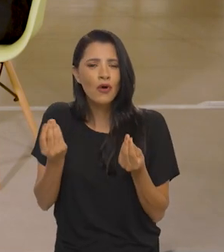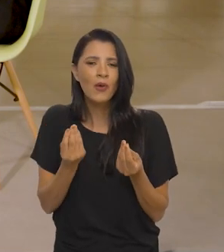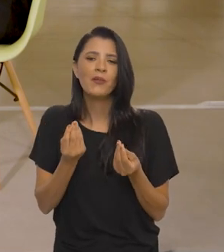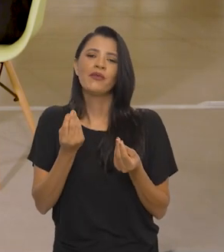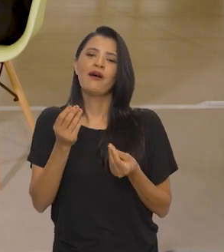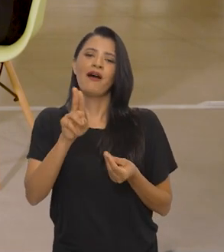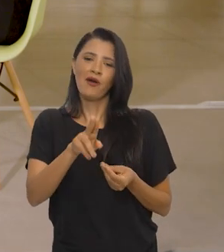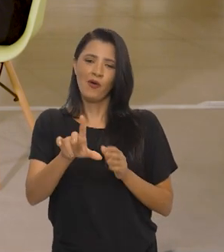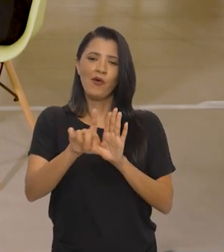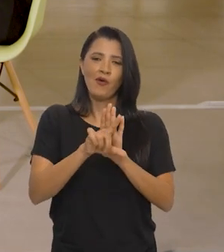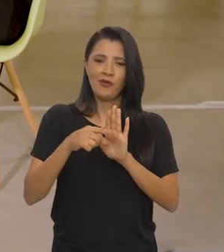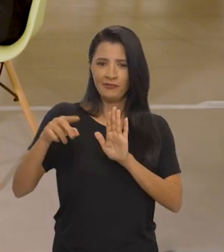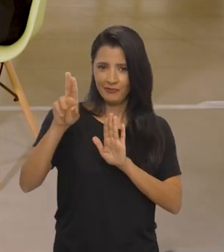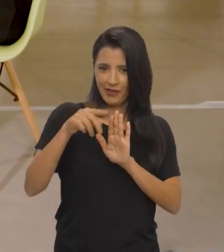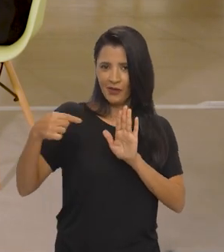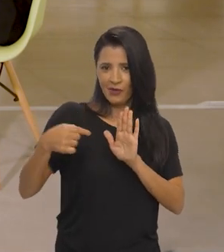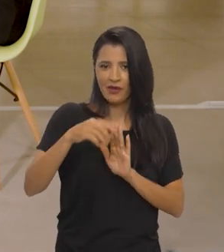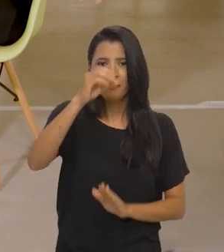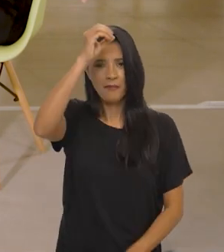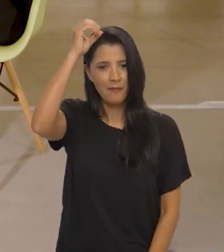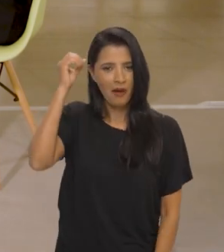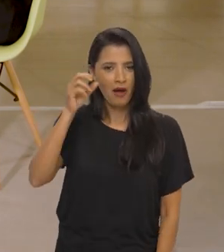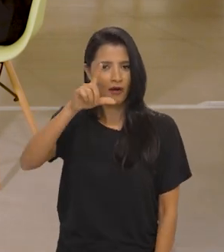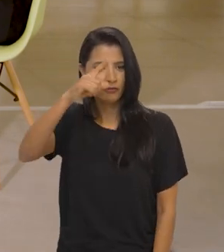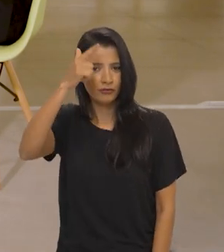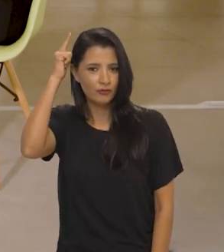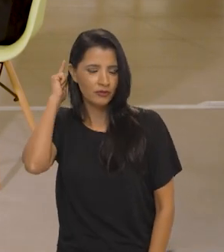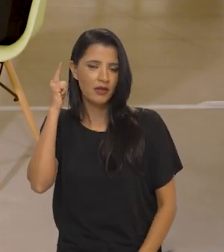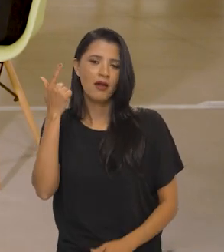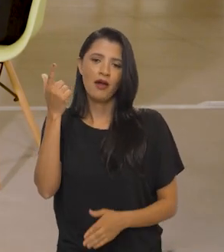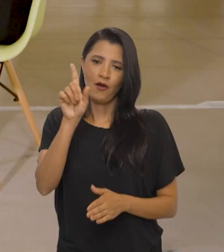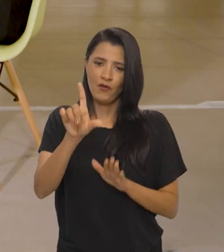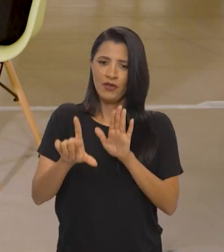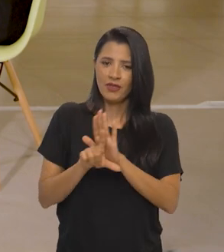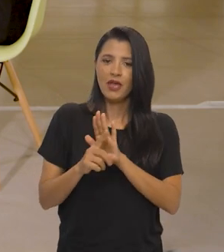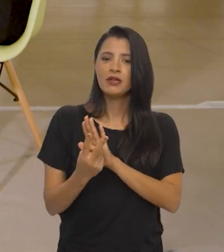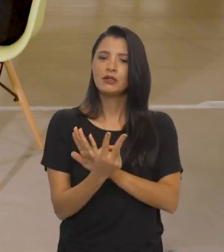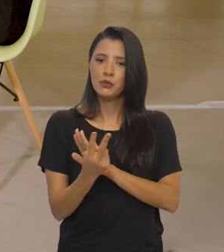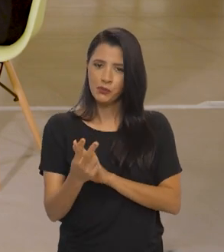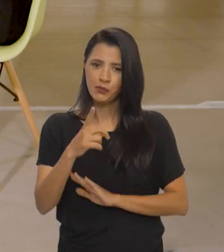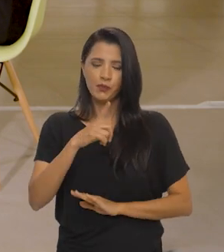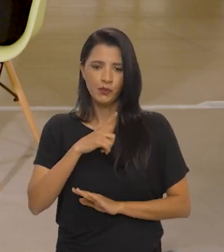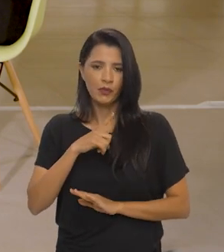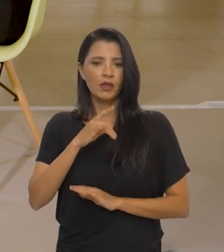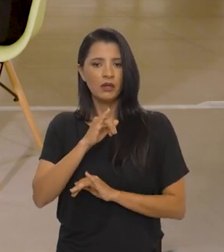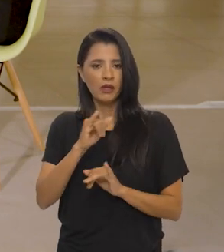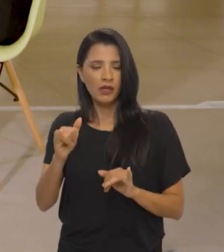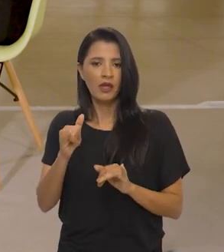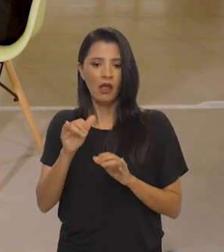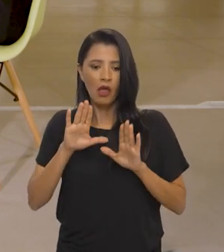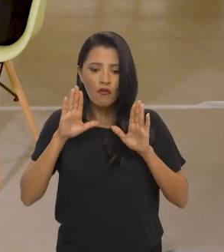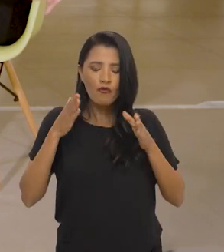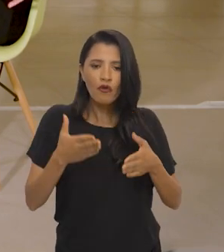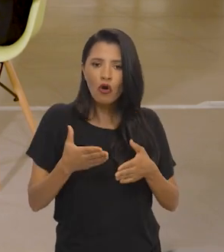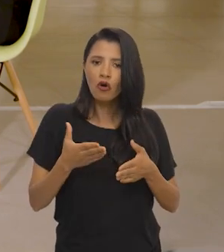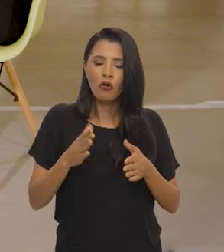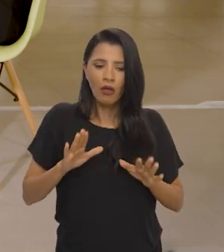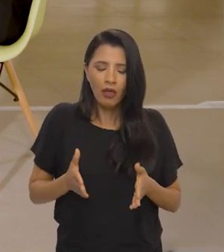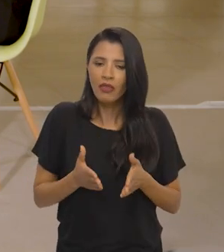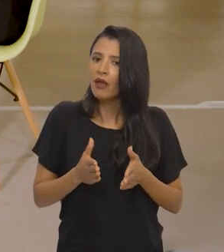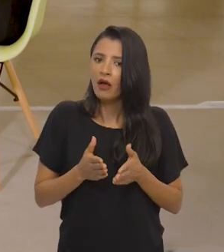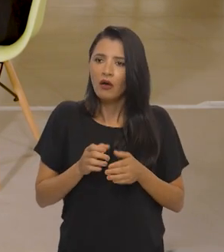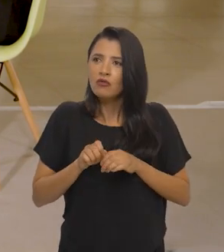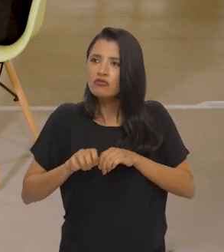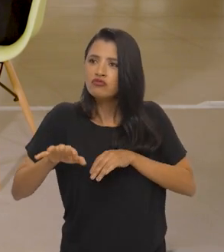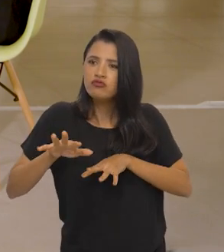em cada região? Através da aplicação da lei Paulo Gustavo, através da aplicação dessas leis que descentralizam o